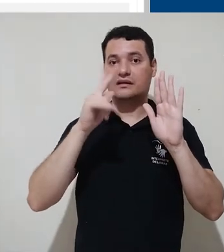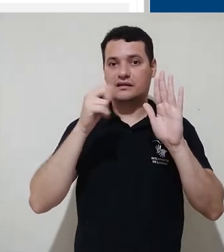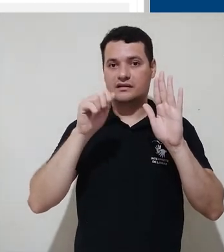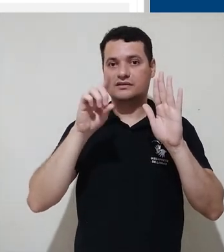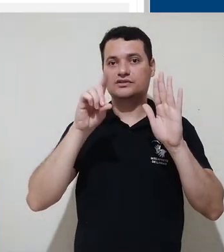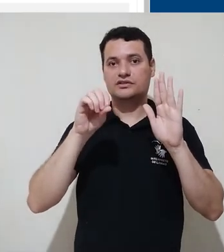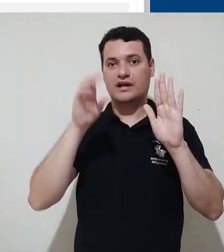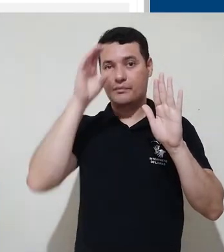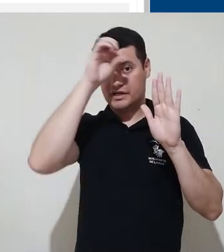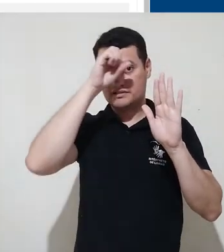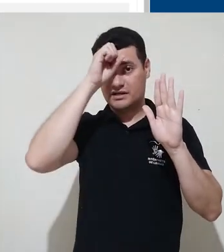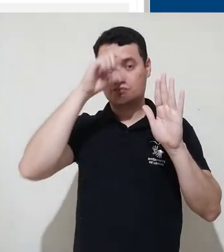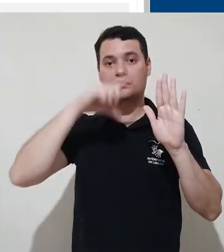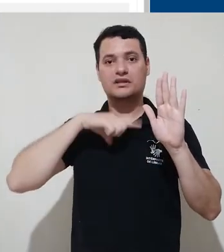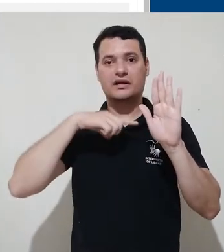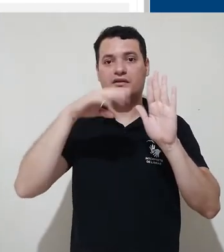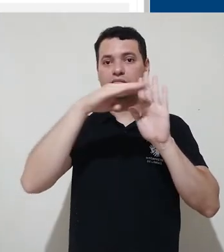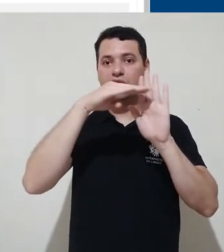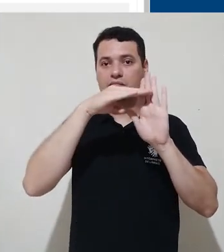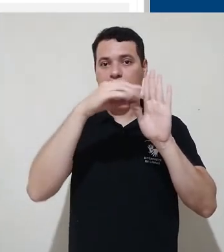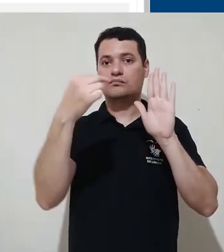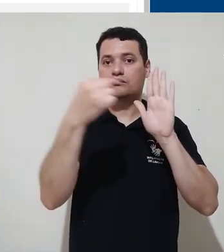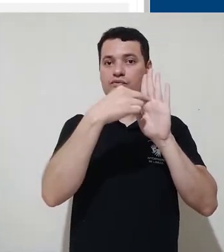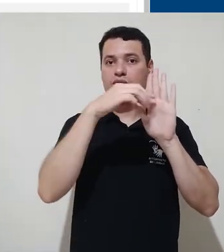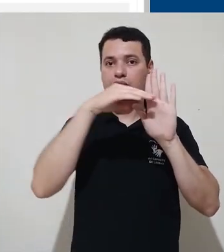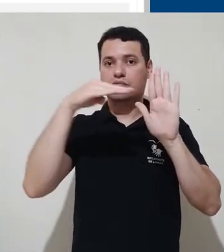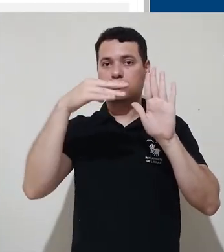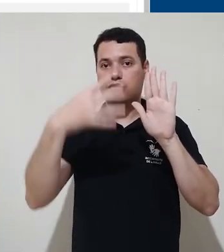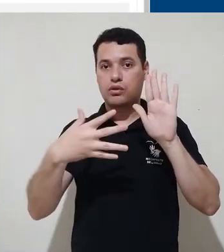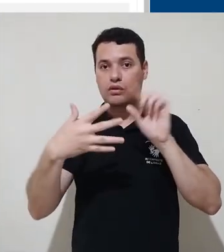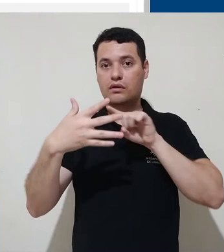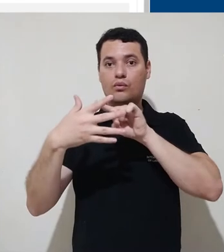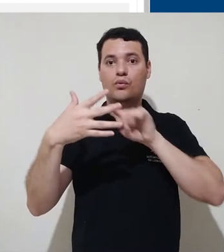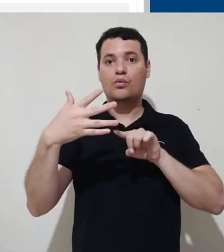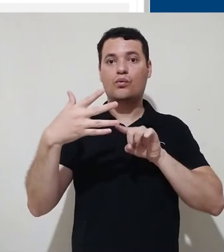aprendizado, eu possuo uma listagem de cursos.